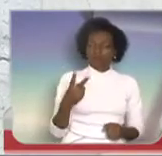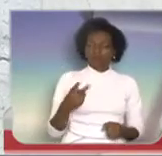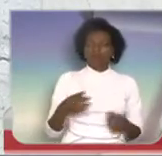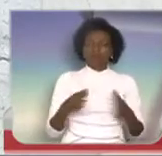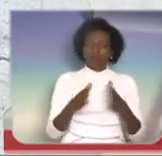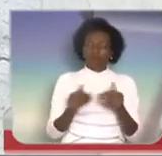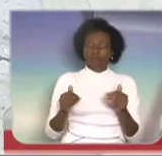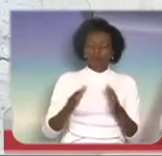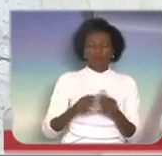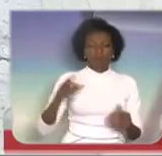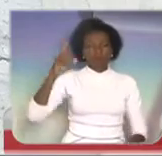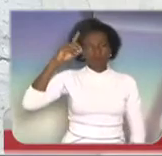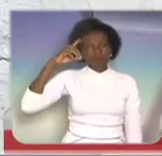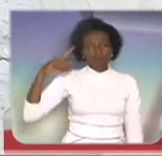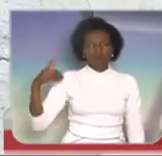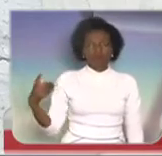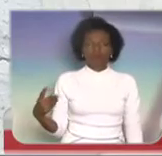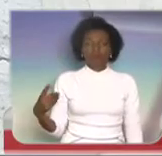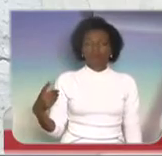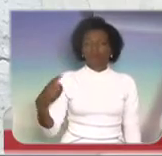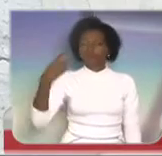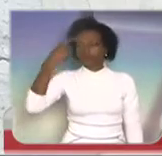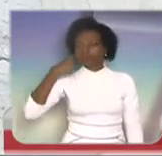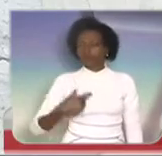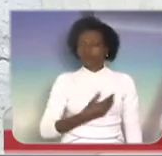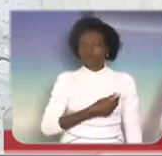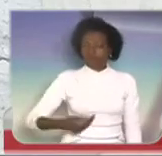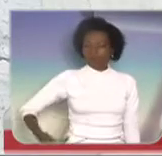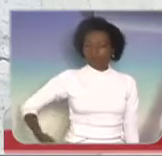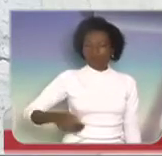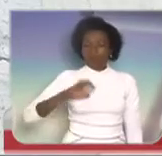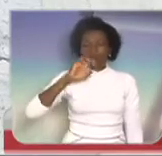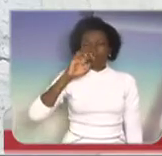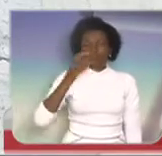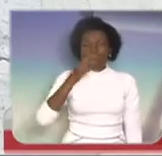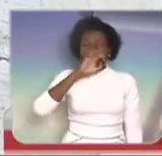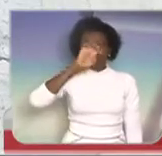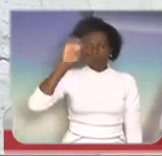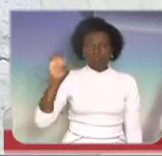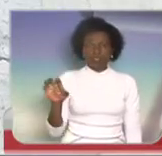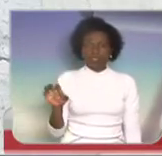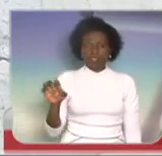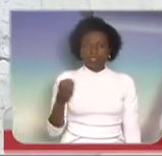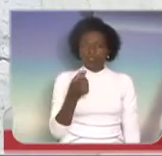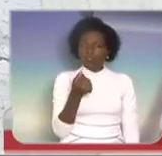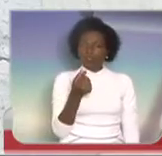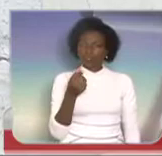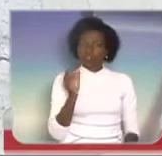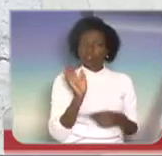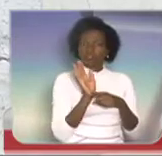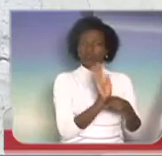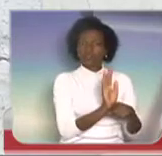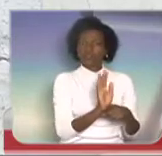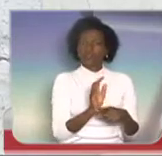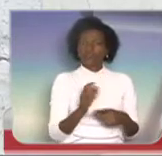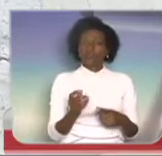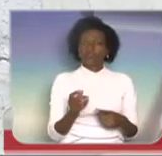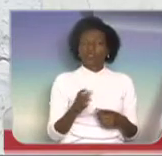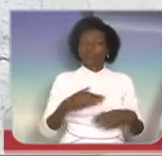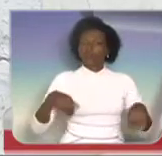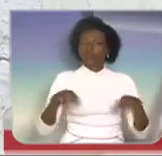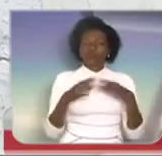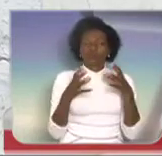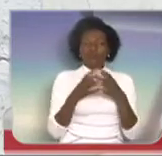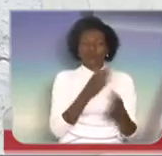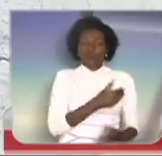todo dia a mesma postura, a postura do governo estadual, o reajuste para todo o funcionalismo, no caso específico eu